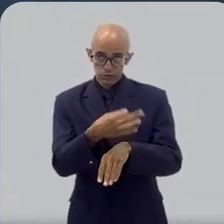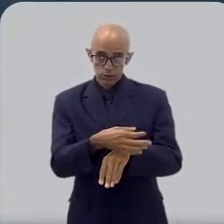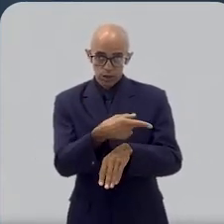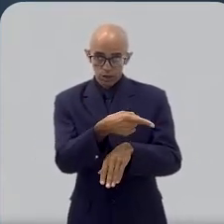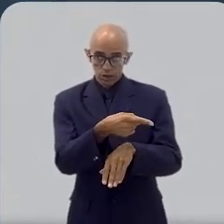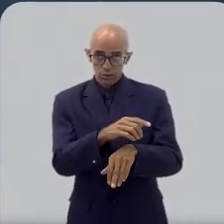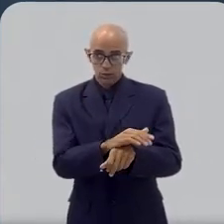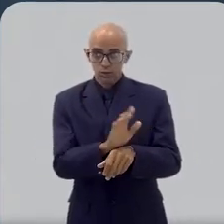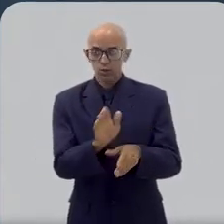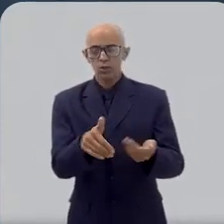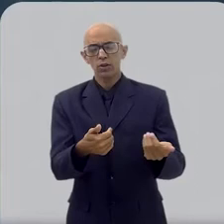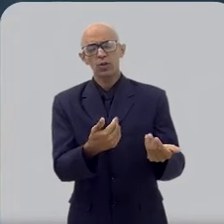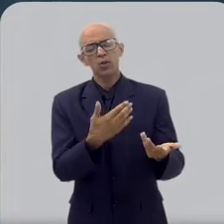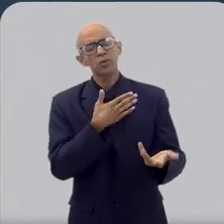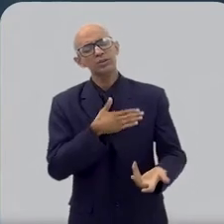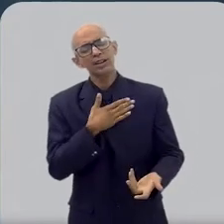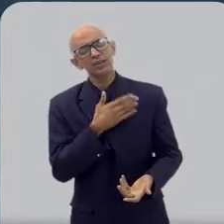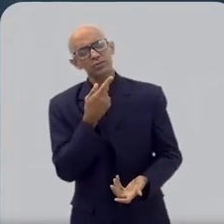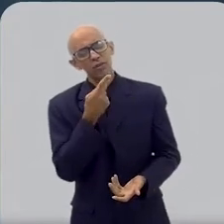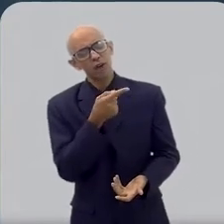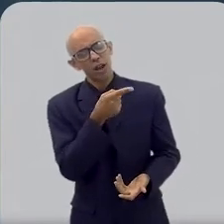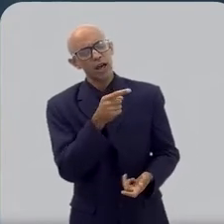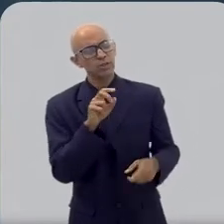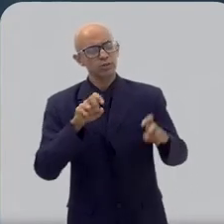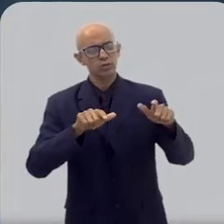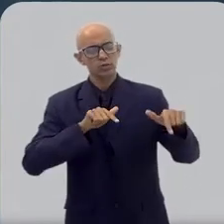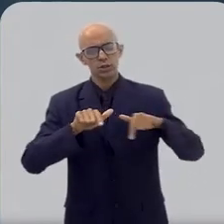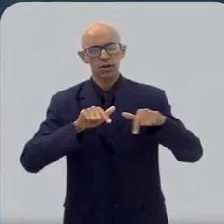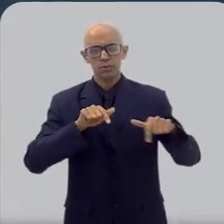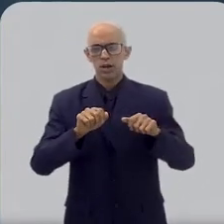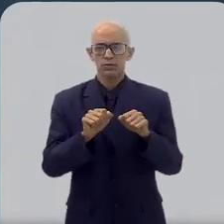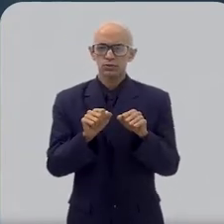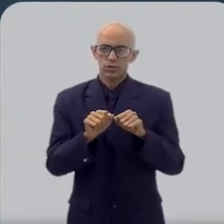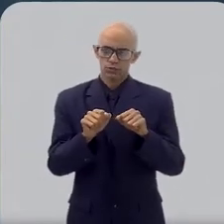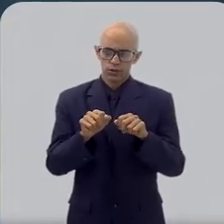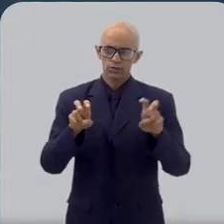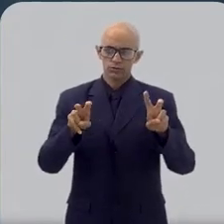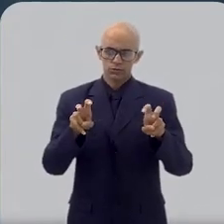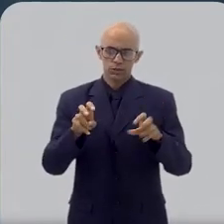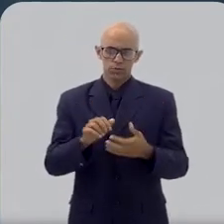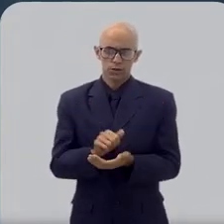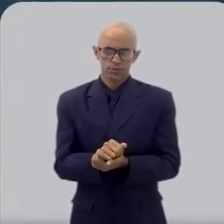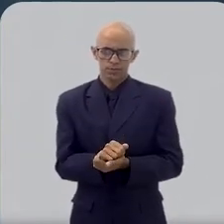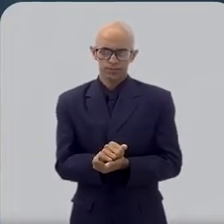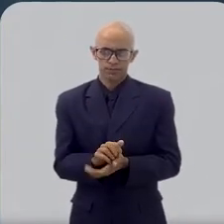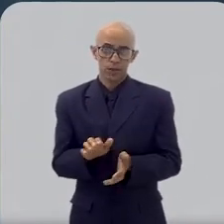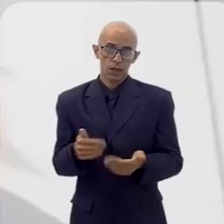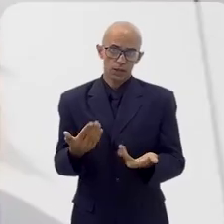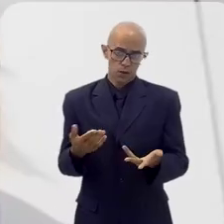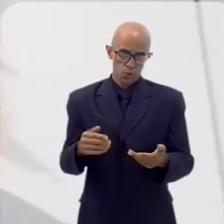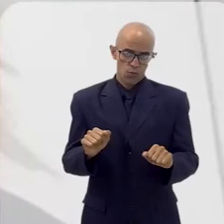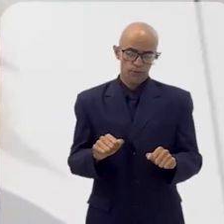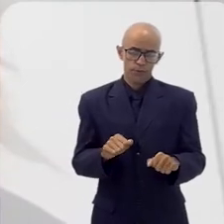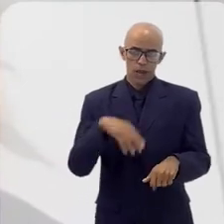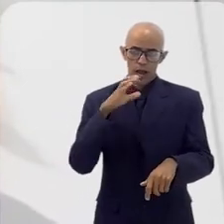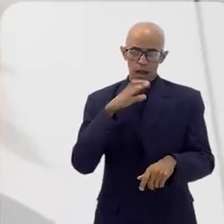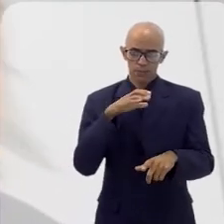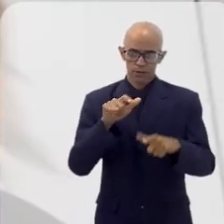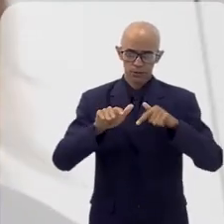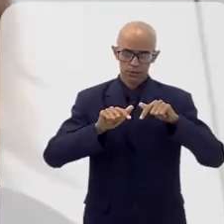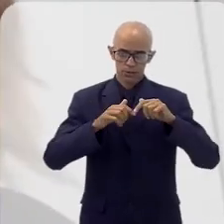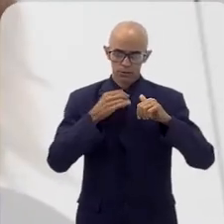garantida essa oferta de energia. E você falasse um pouquinho sobre o trabalho que vocês fazem em relação a esse tema. A eficiência